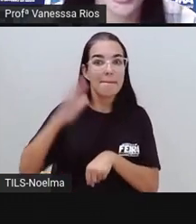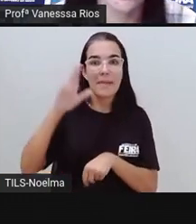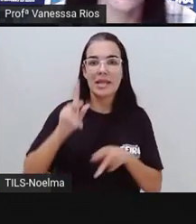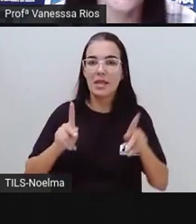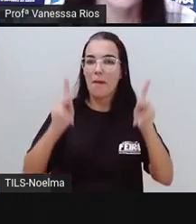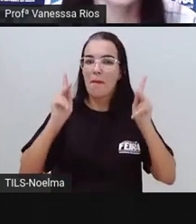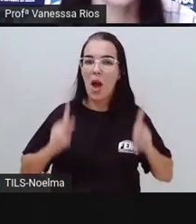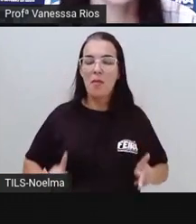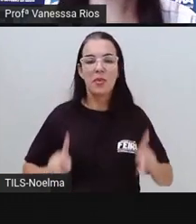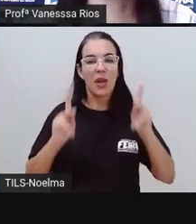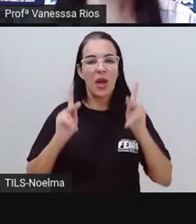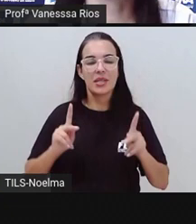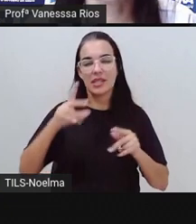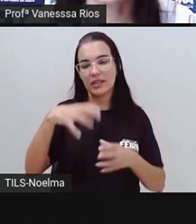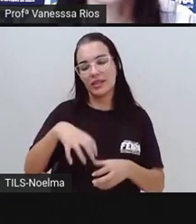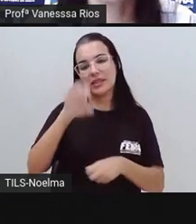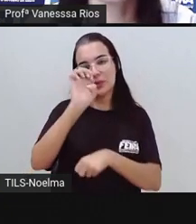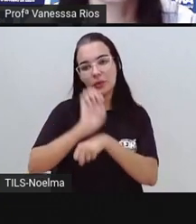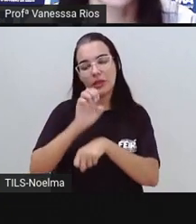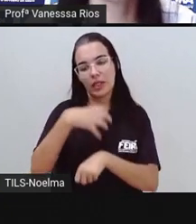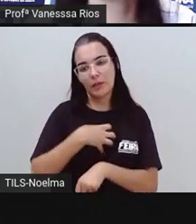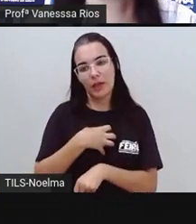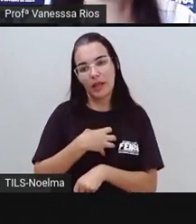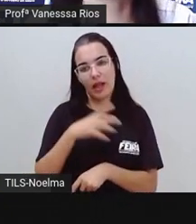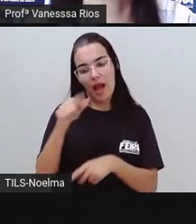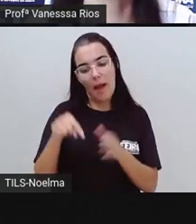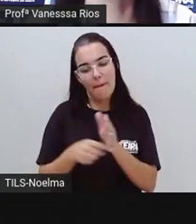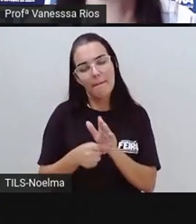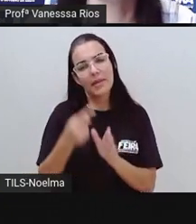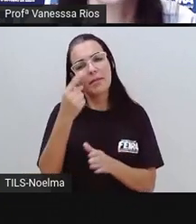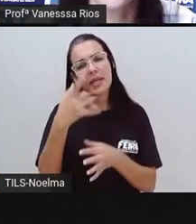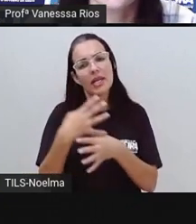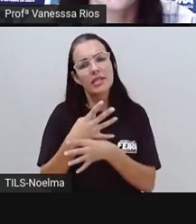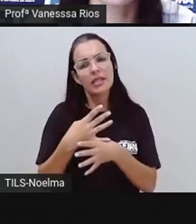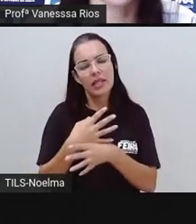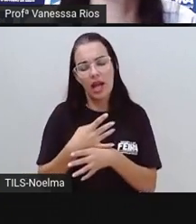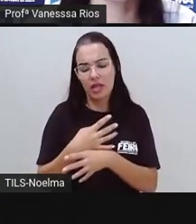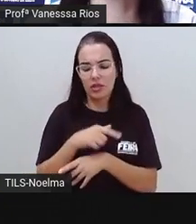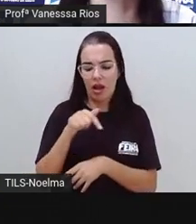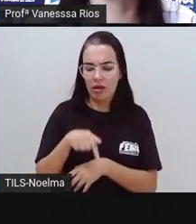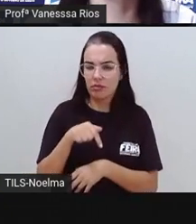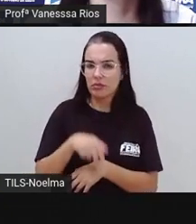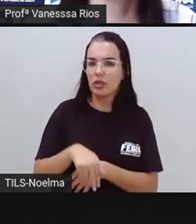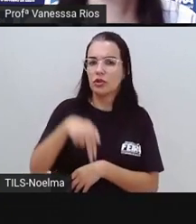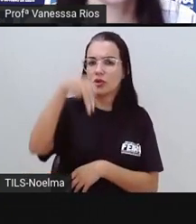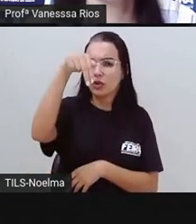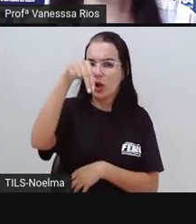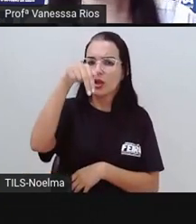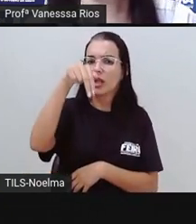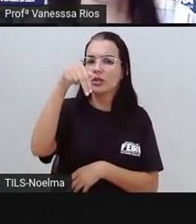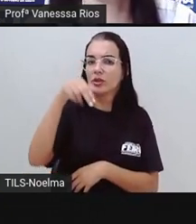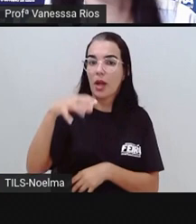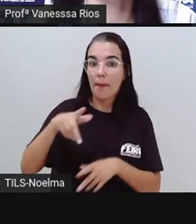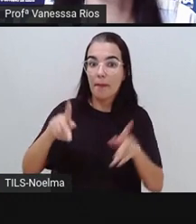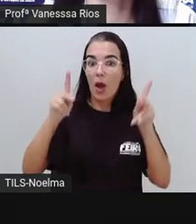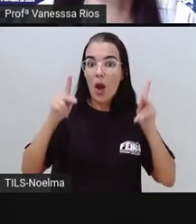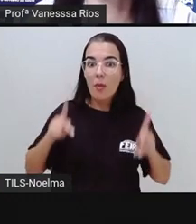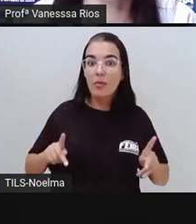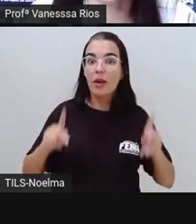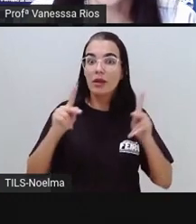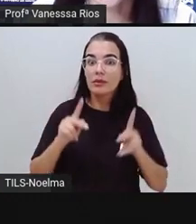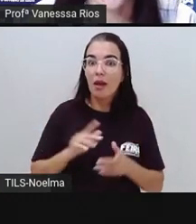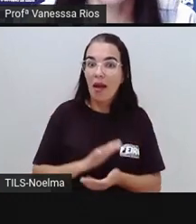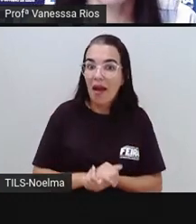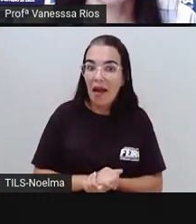do Estado. E é a primeira cidade do interior nordestino em população. Feira de Santana aí tem mais